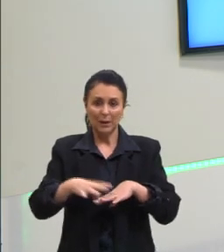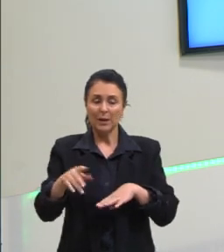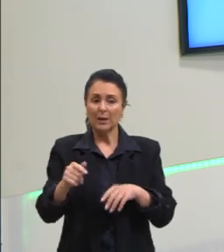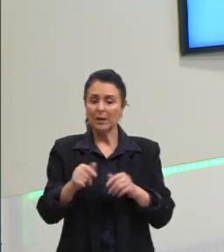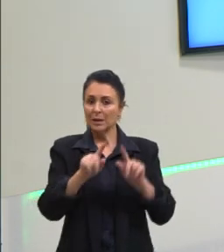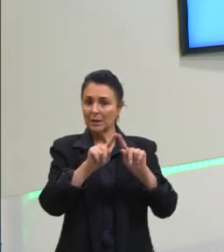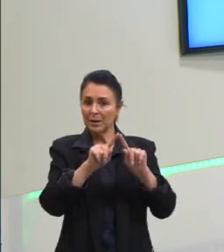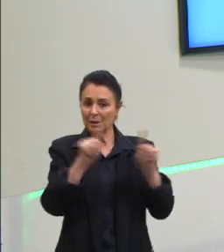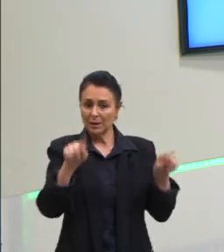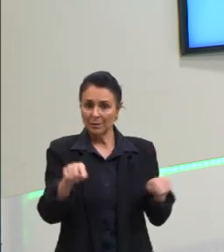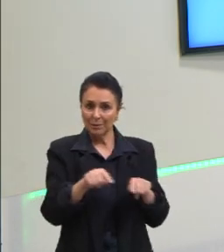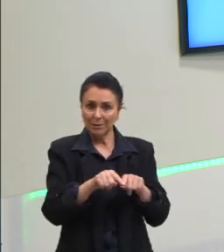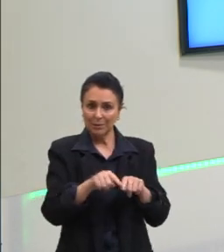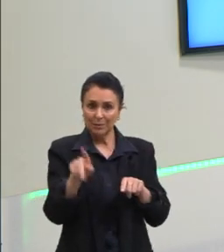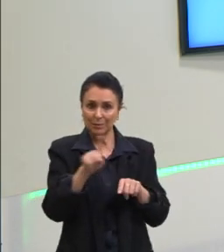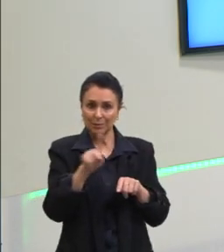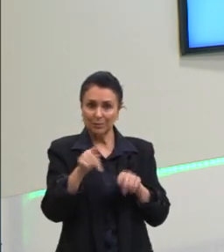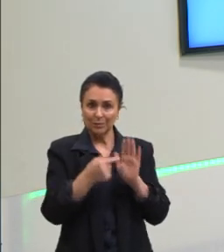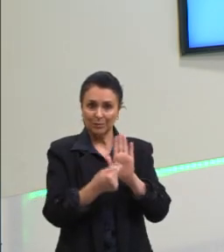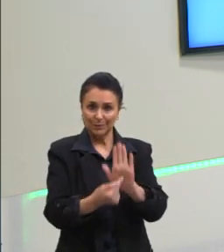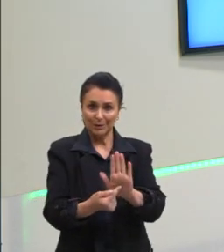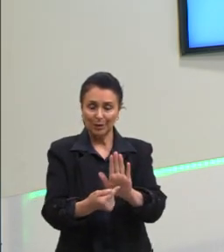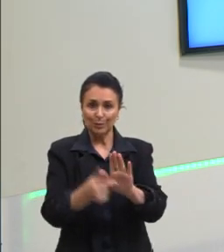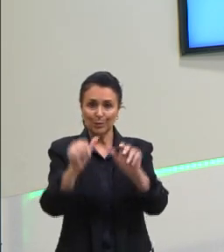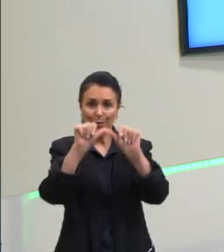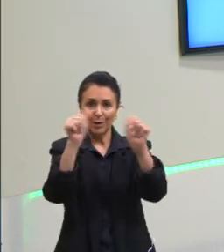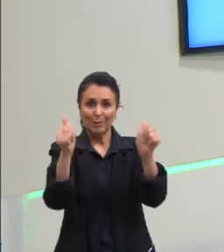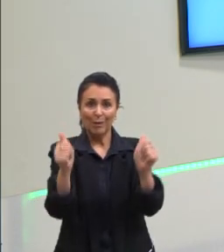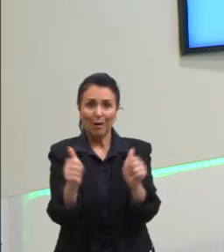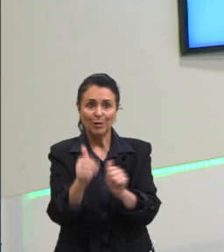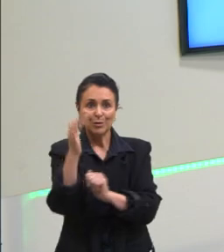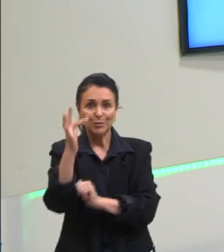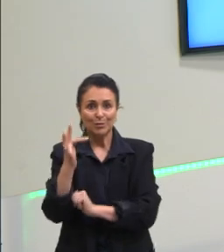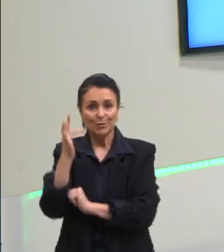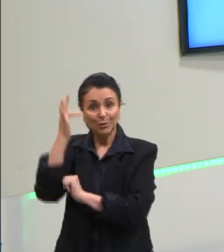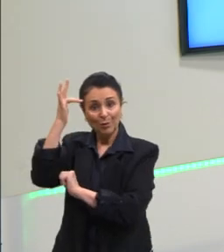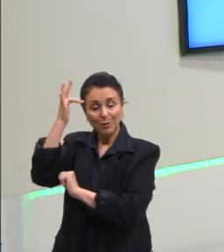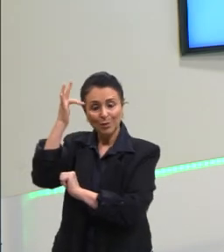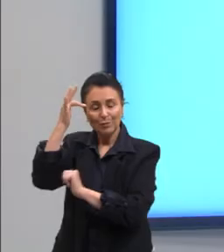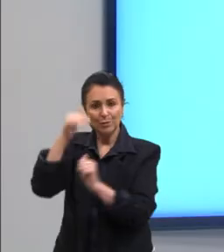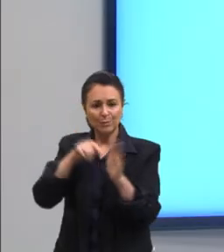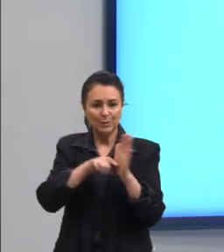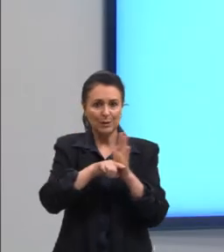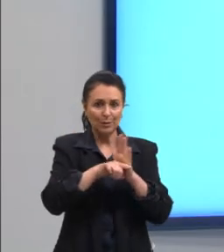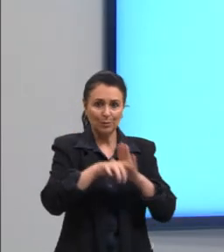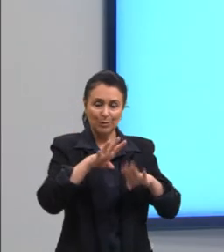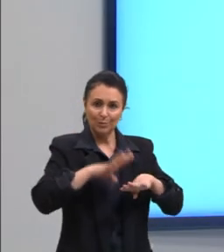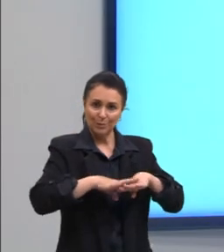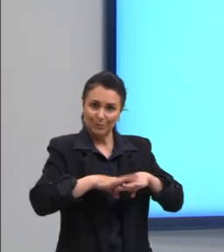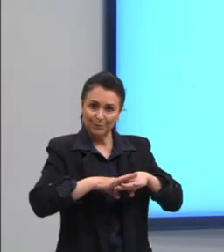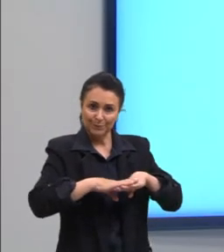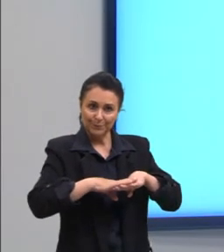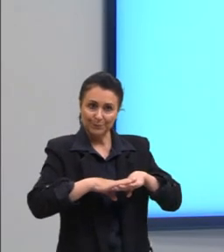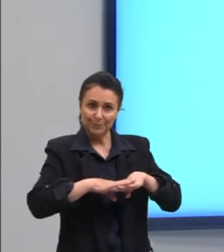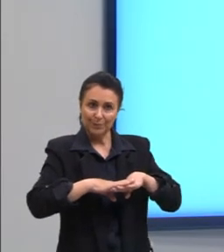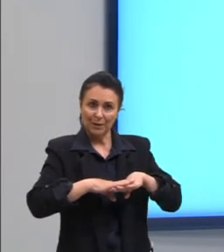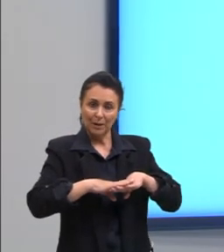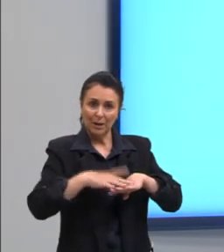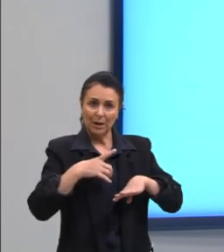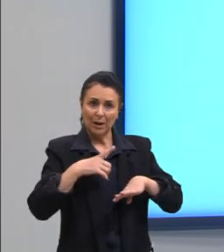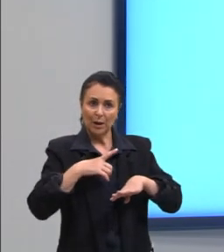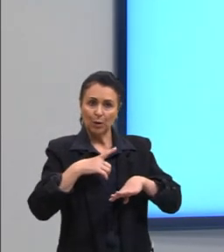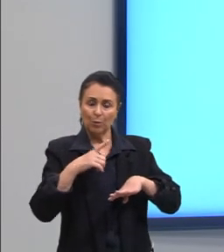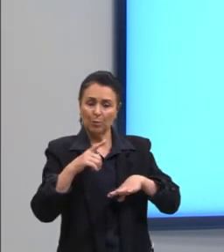ilustra aqui algumas imagens de filósofos e matemáticos, não vou especificar nome algum, mas é uma figura